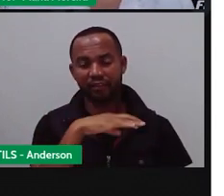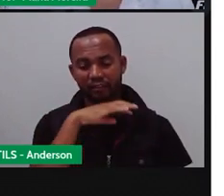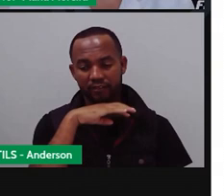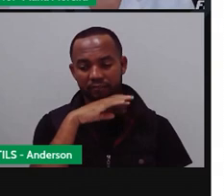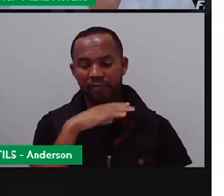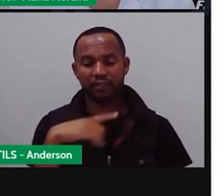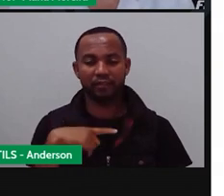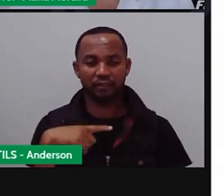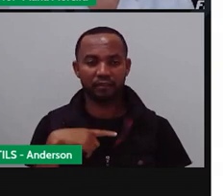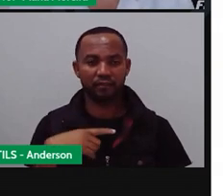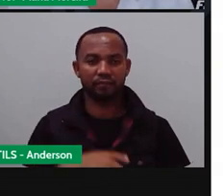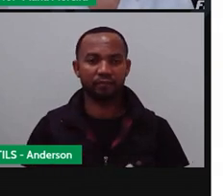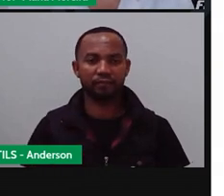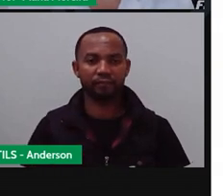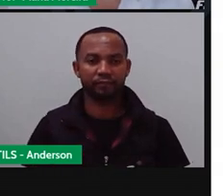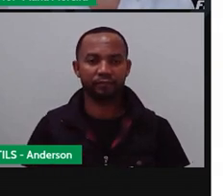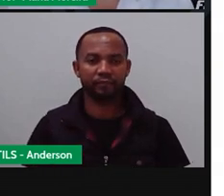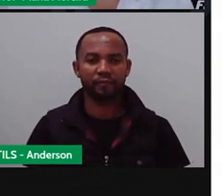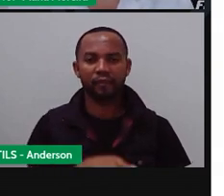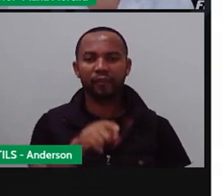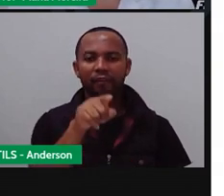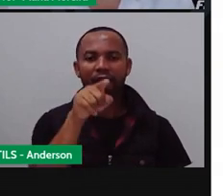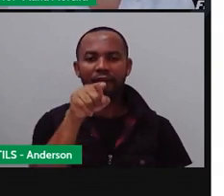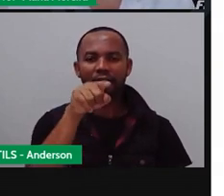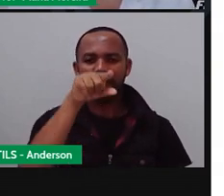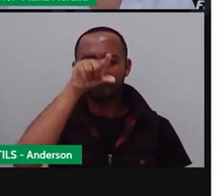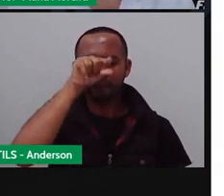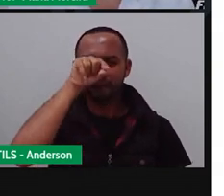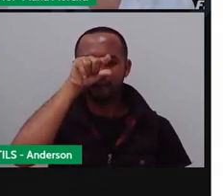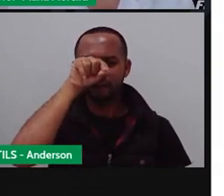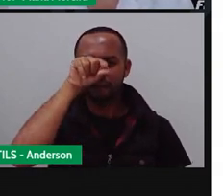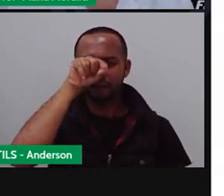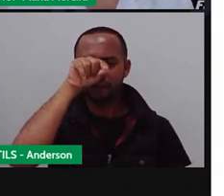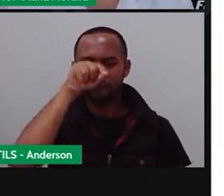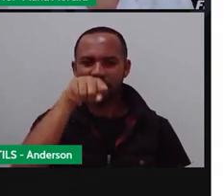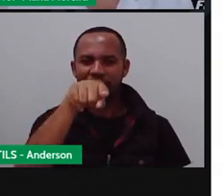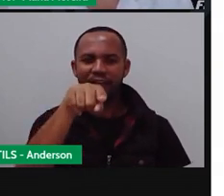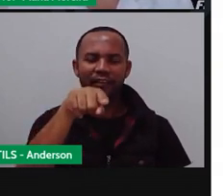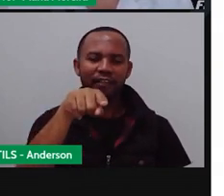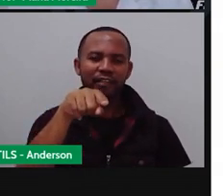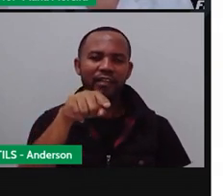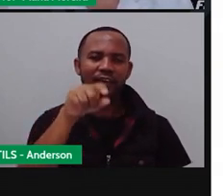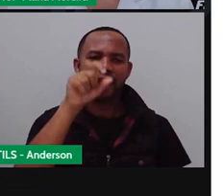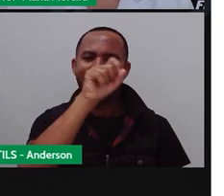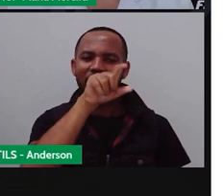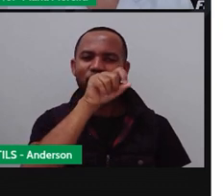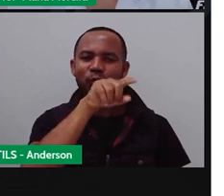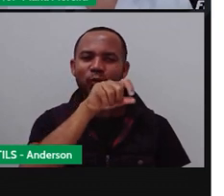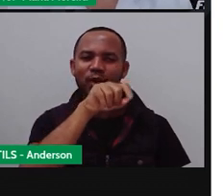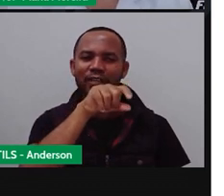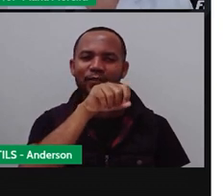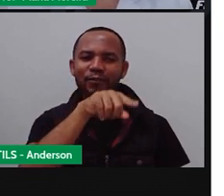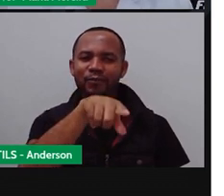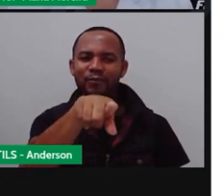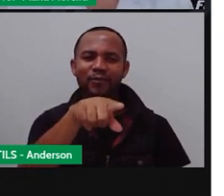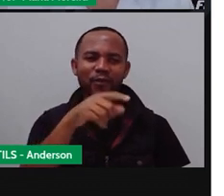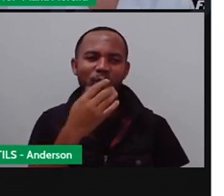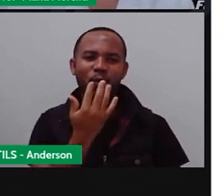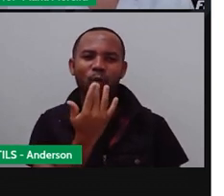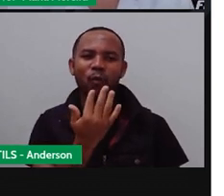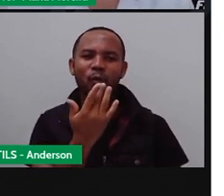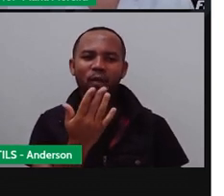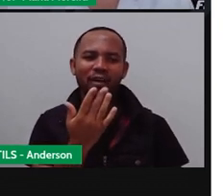natureza é quem? A ararinha azul, que é uma ave que tem como habitat natural a caatinga nordestina.